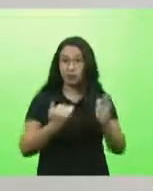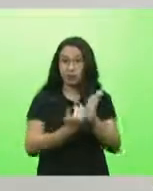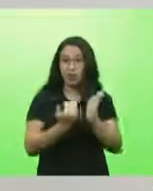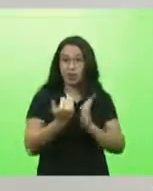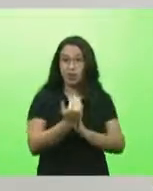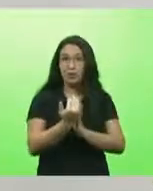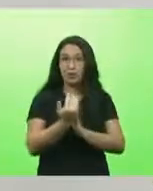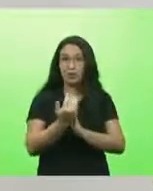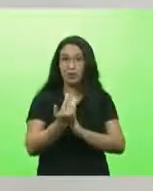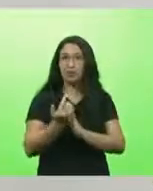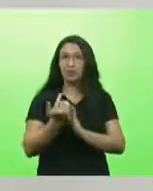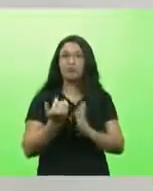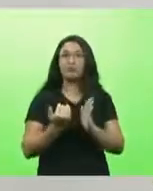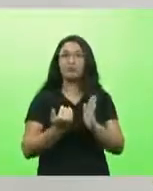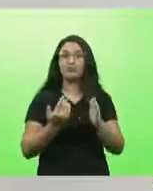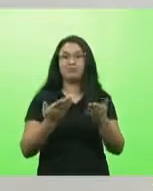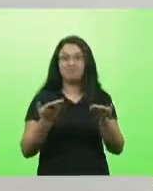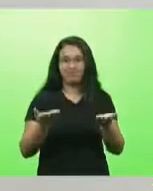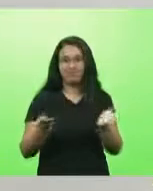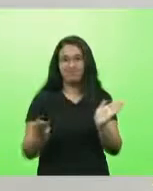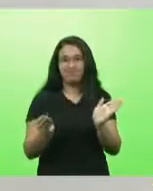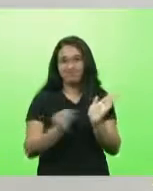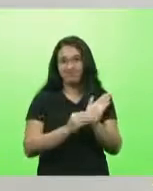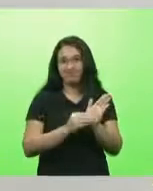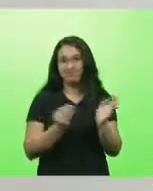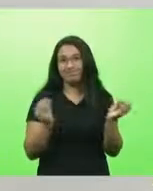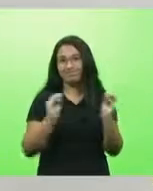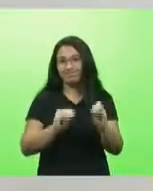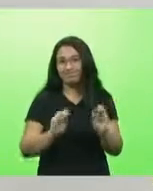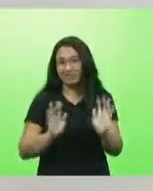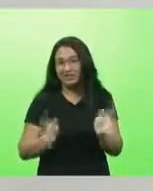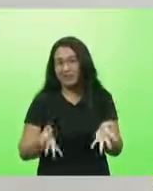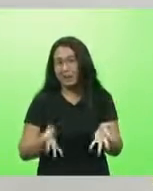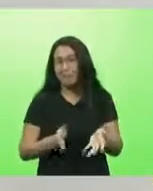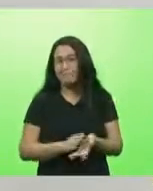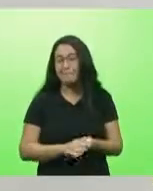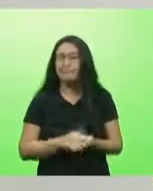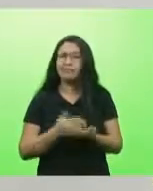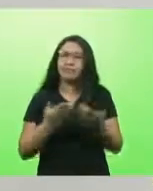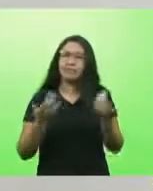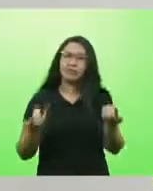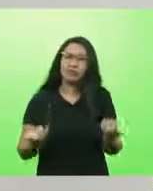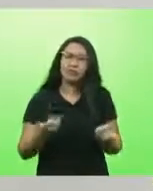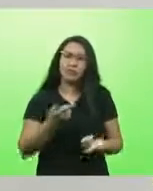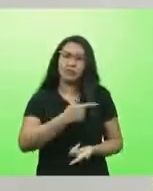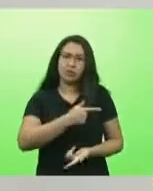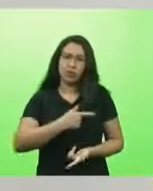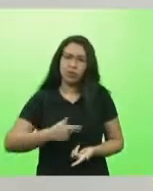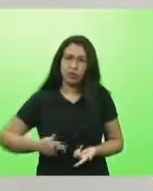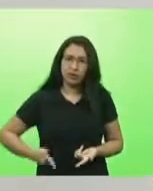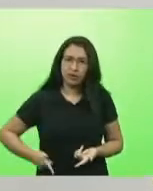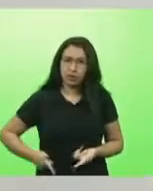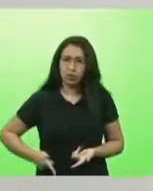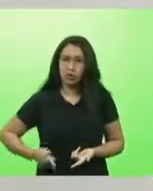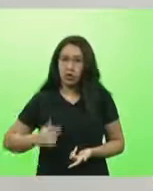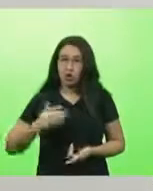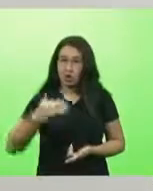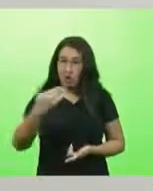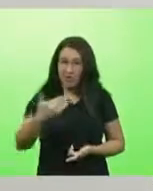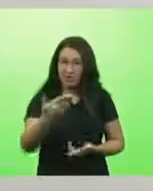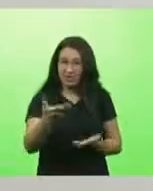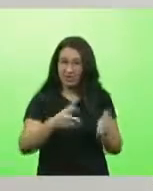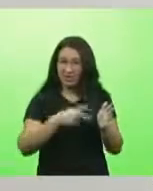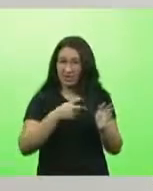toca-lhe o terror. Então, assim, governadores, vocês, depois, quando parar, não vai